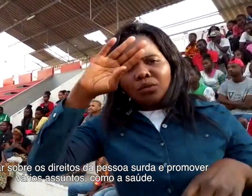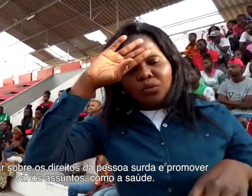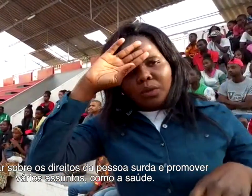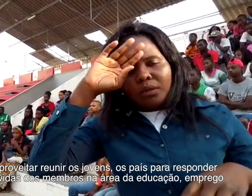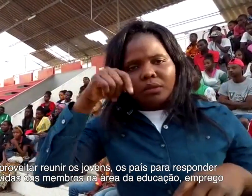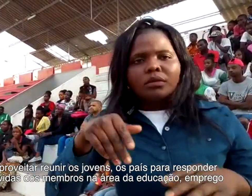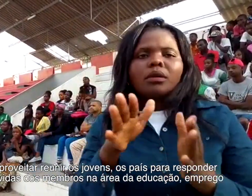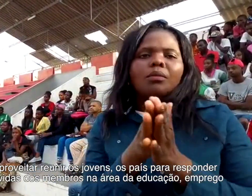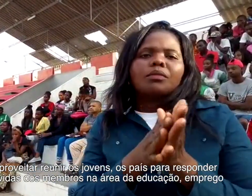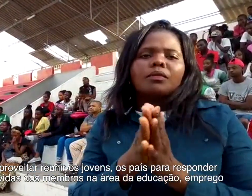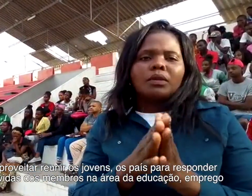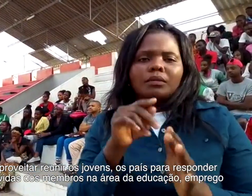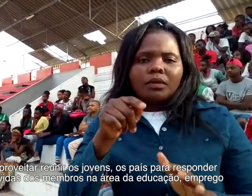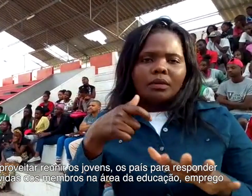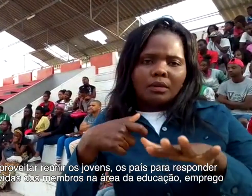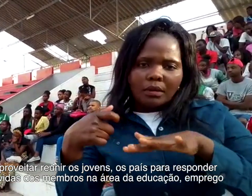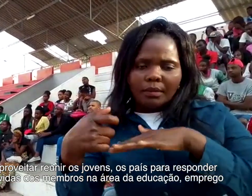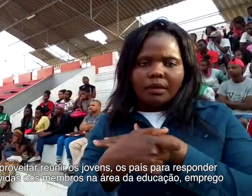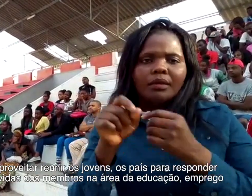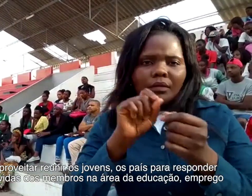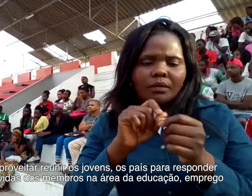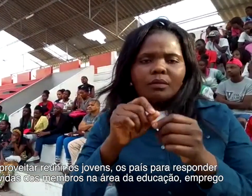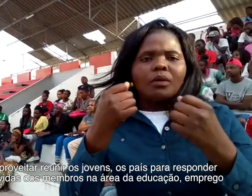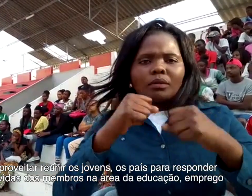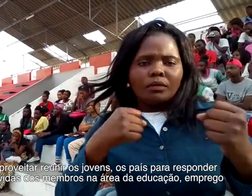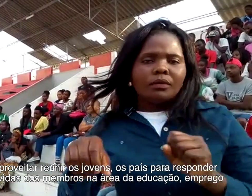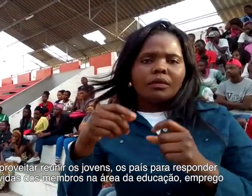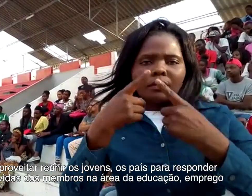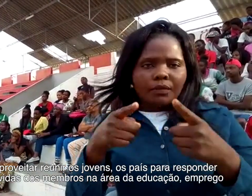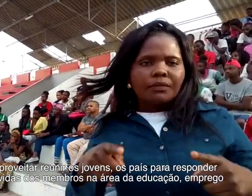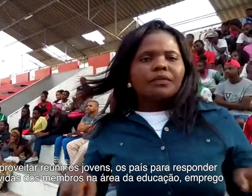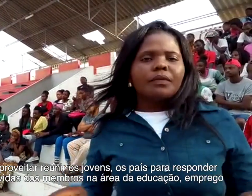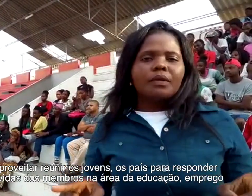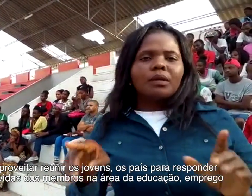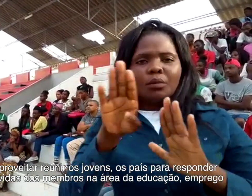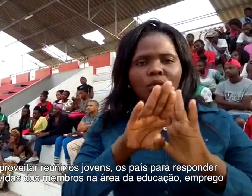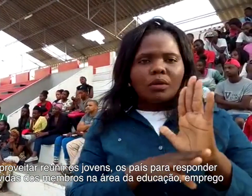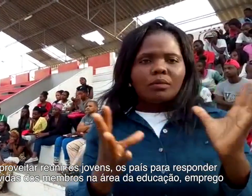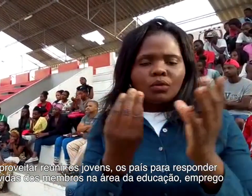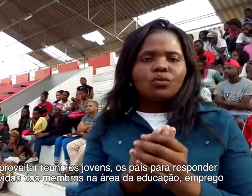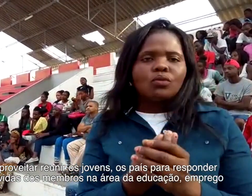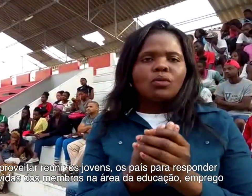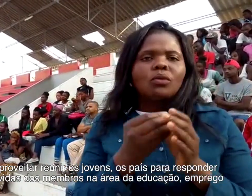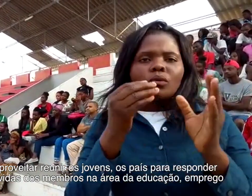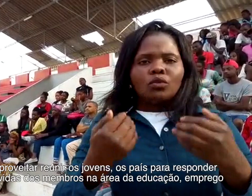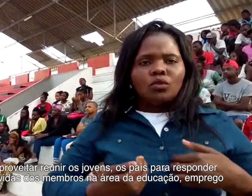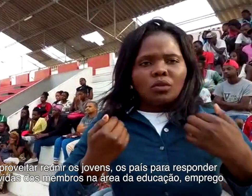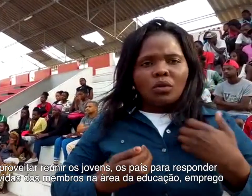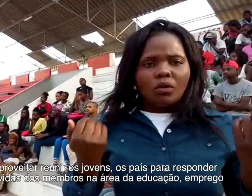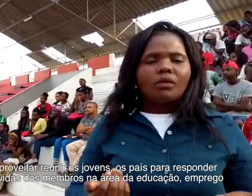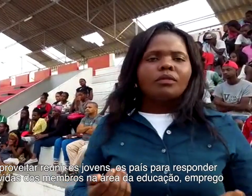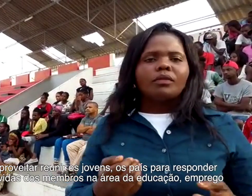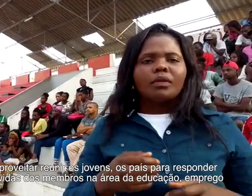aproveitar, unir os jovens e os pais para responder algumas dúvidas dos